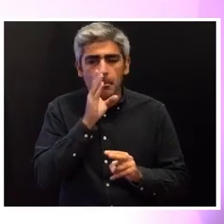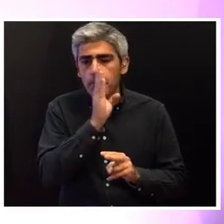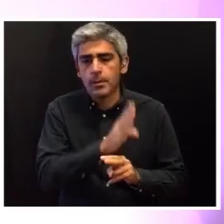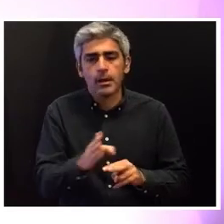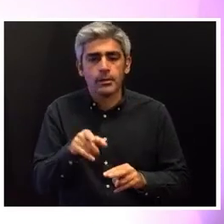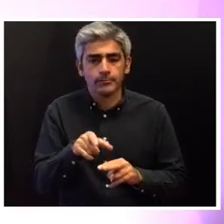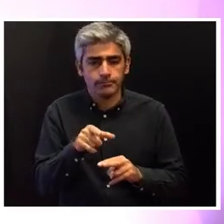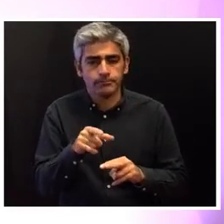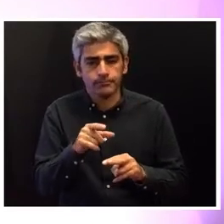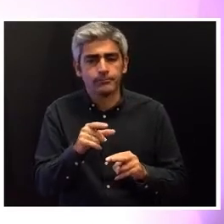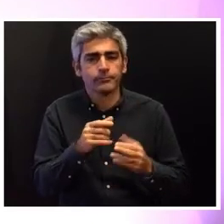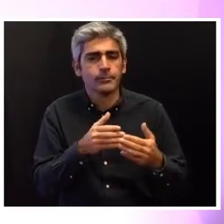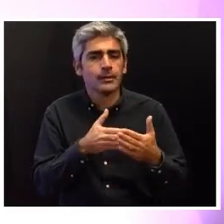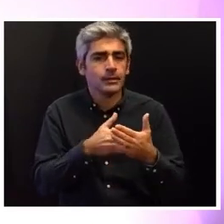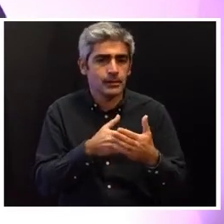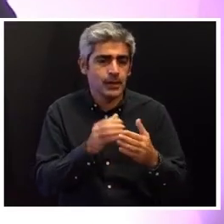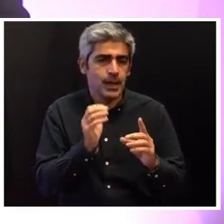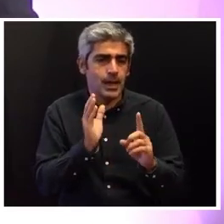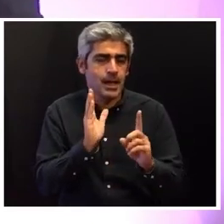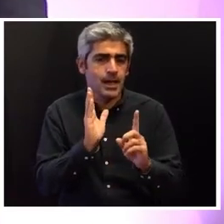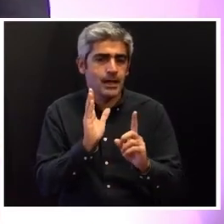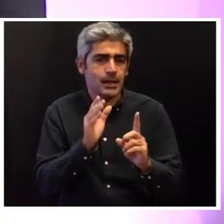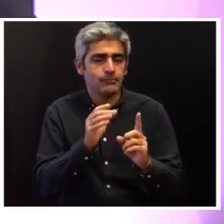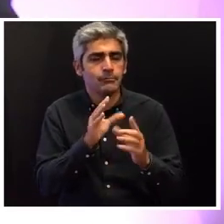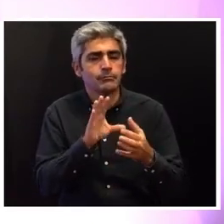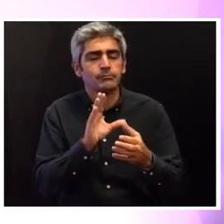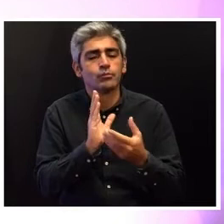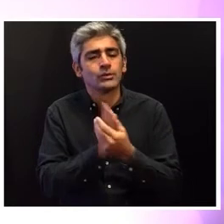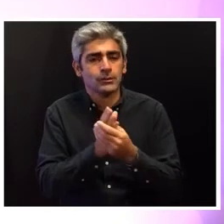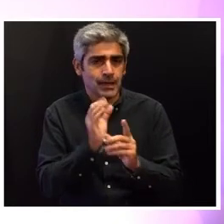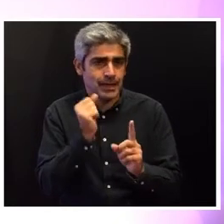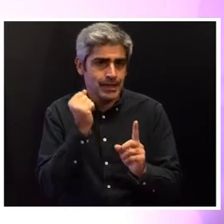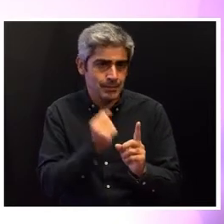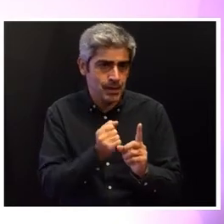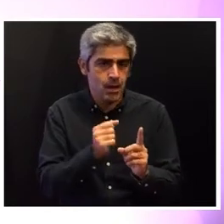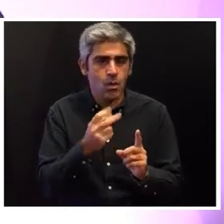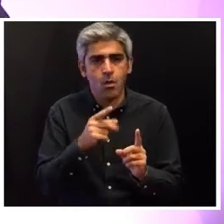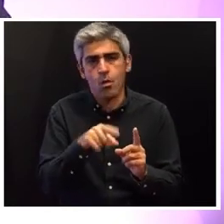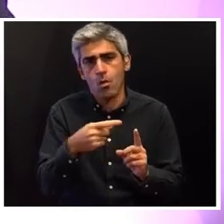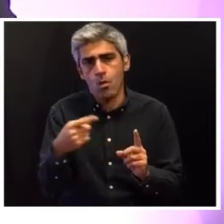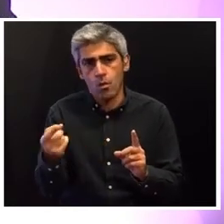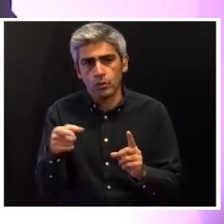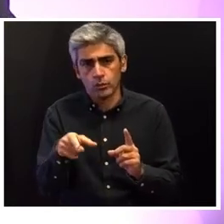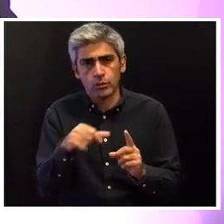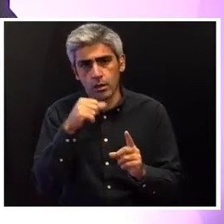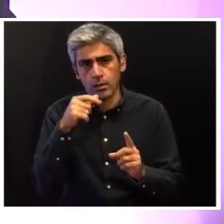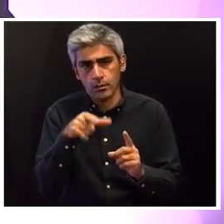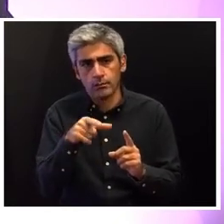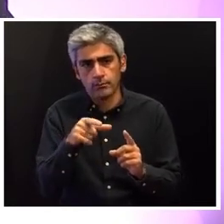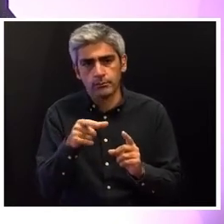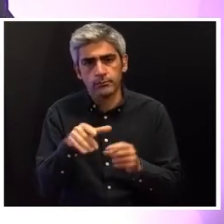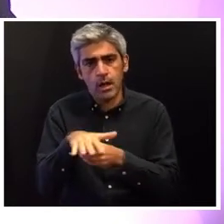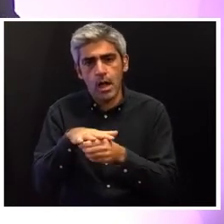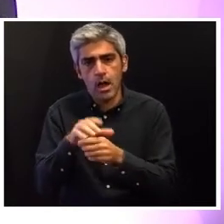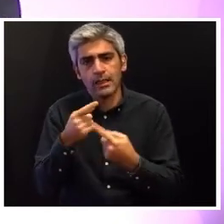entre a intervenção criminal e aquelas outras que decorrem em regra numa jurisdição